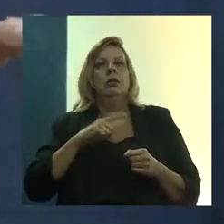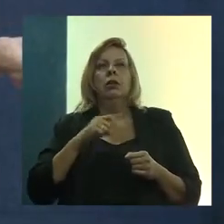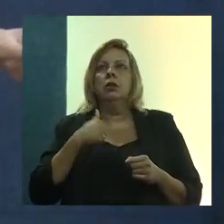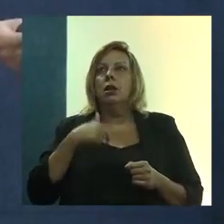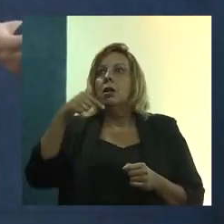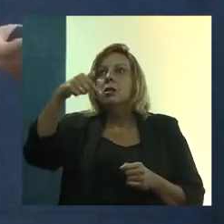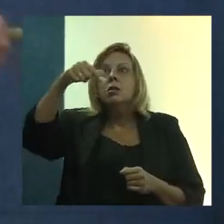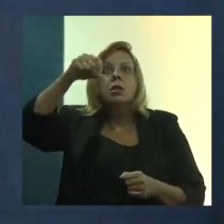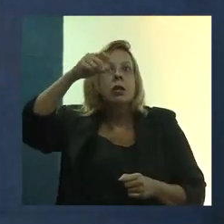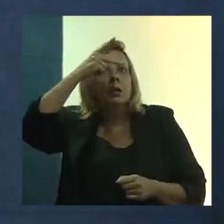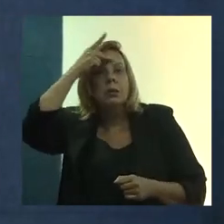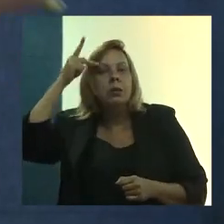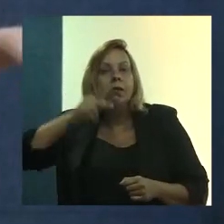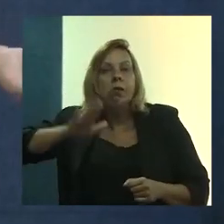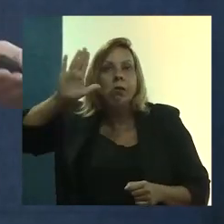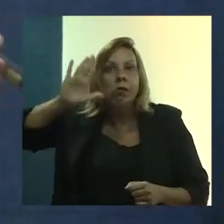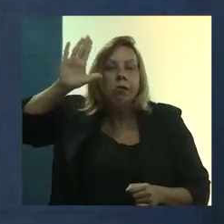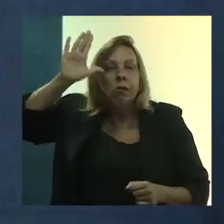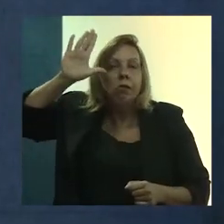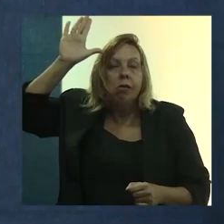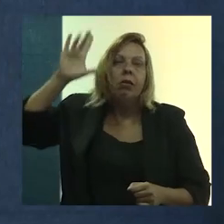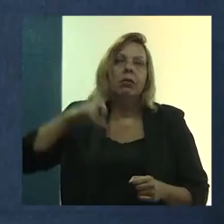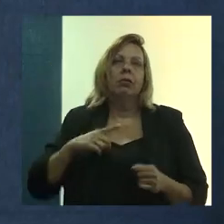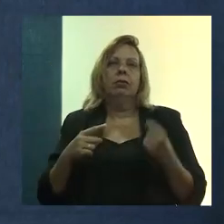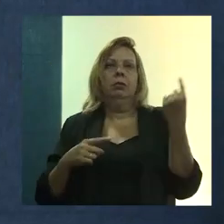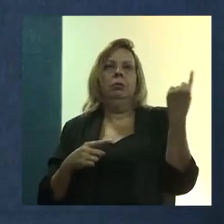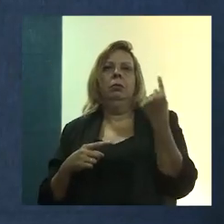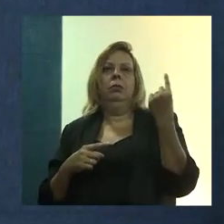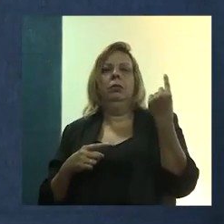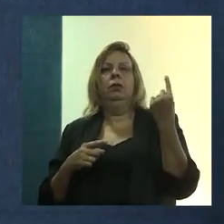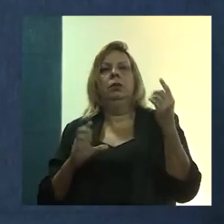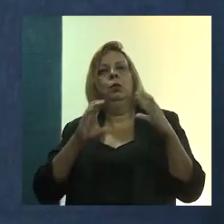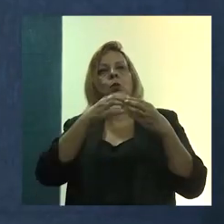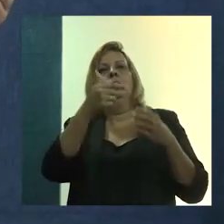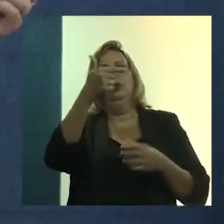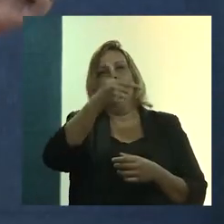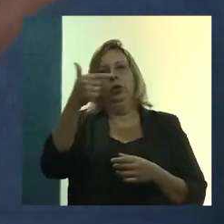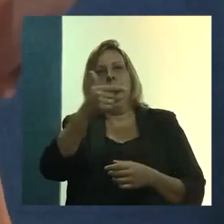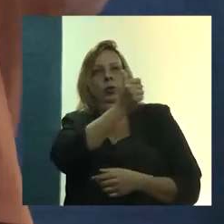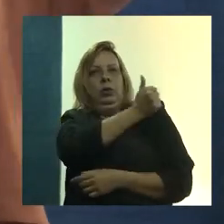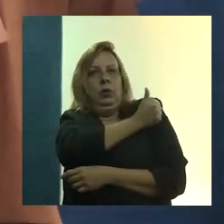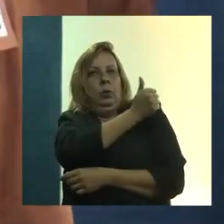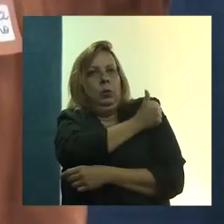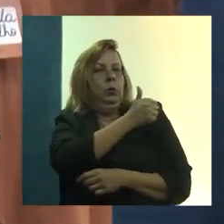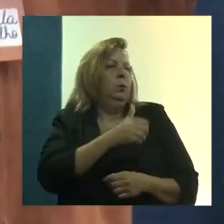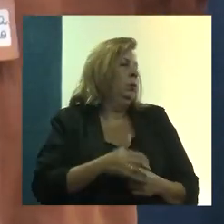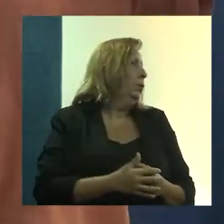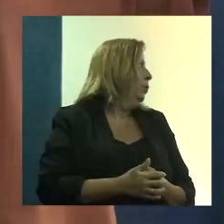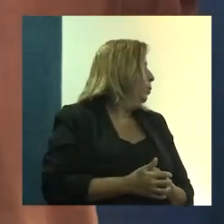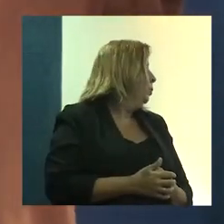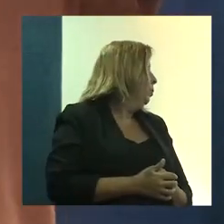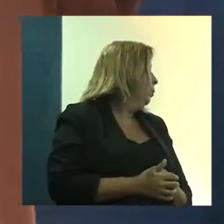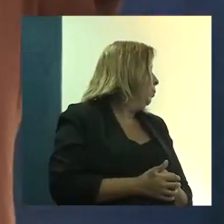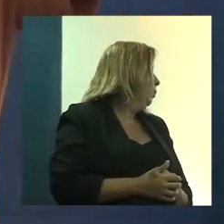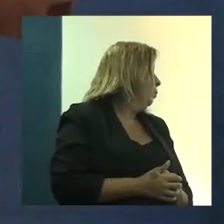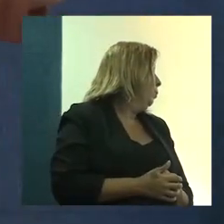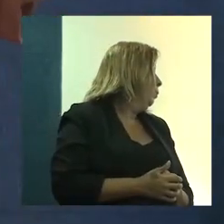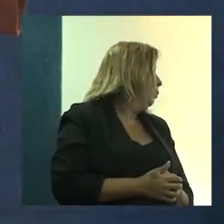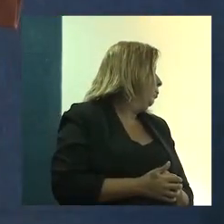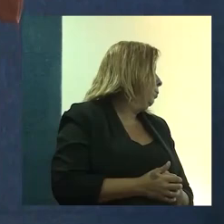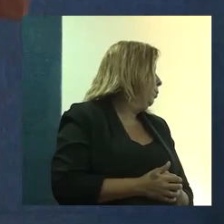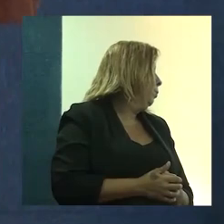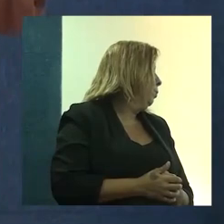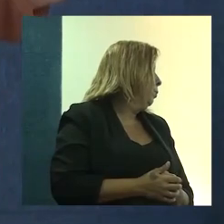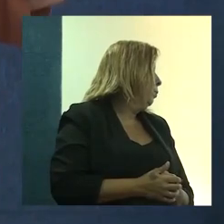Tivemos mais de 70 candidatos, então, a primeira turma acabou sendo de 22 alunos. O curso foi